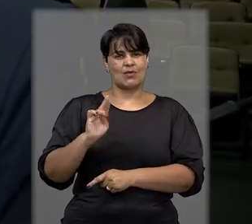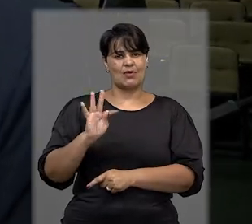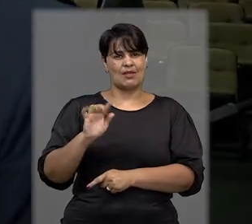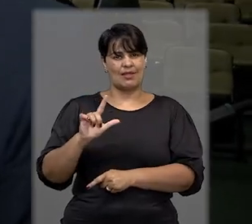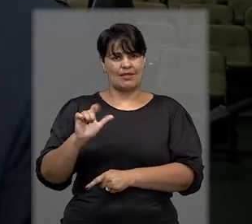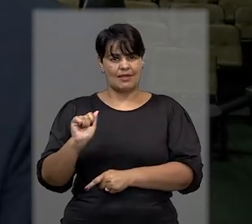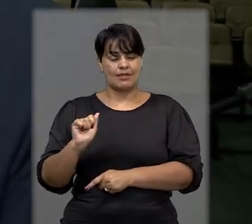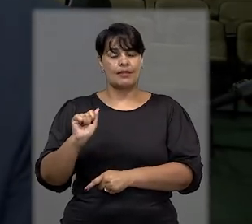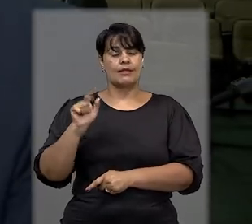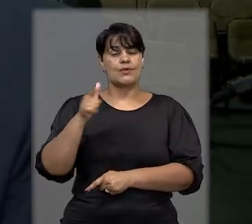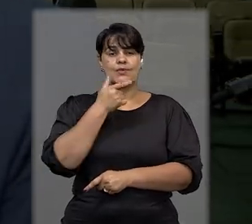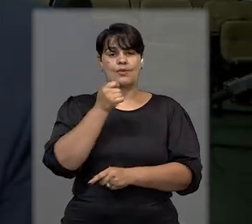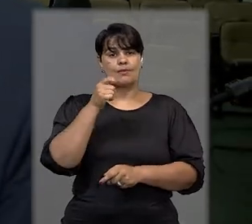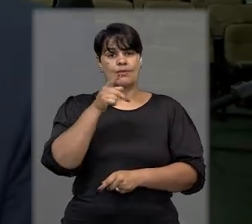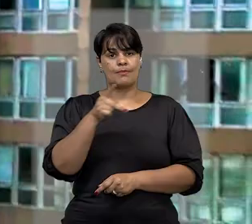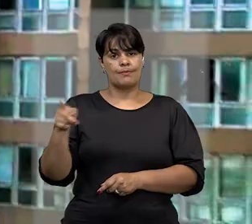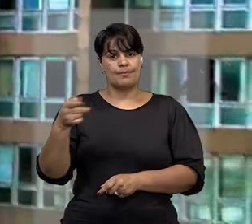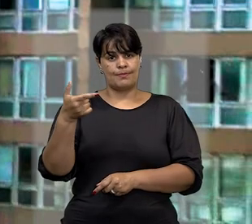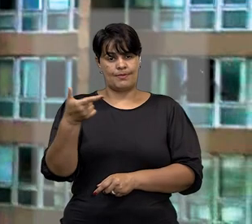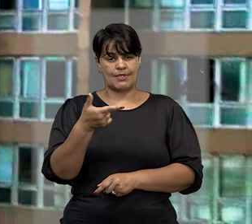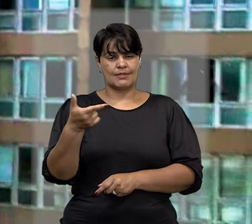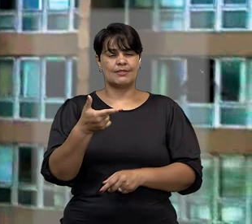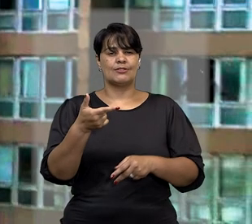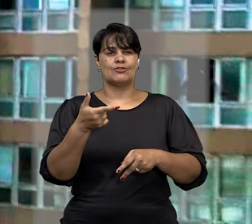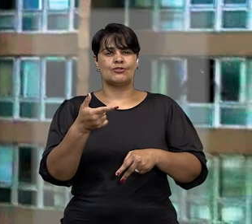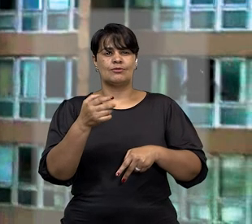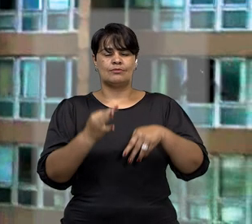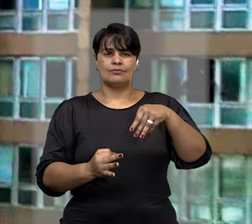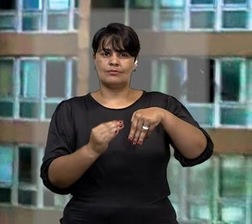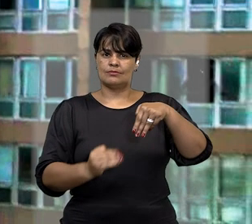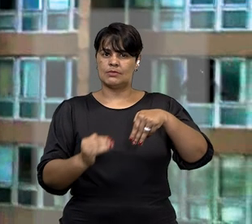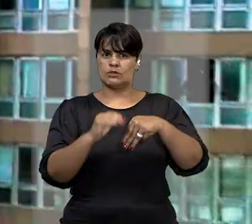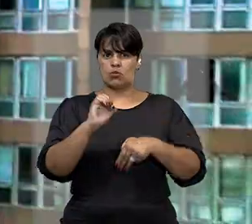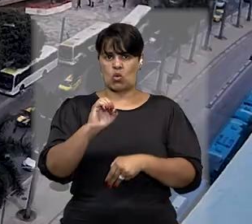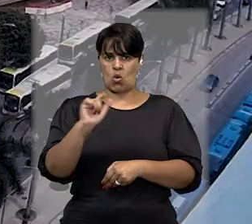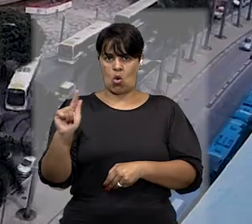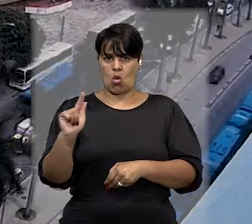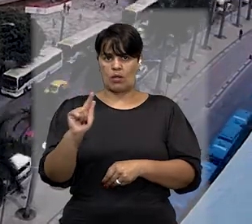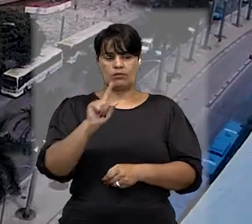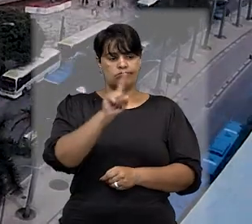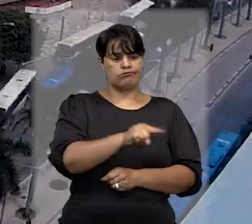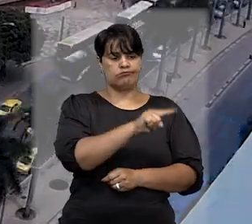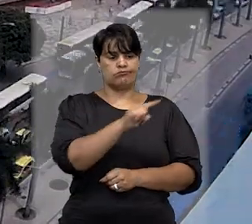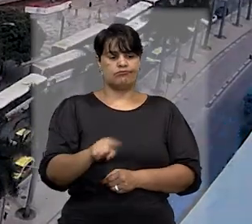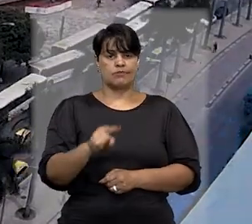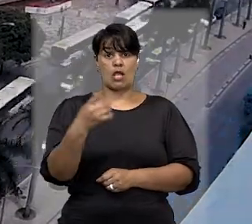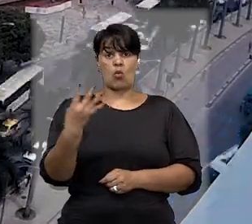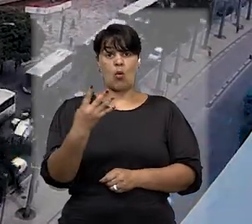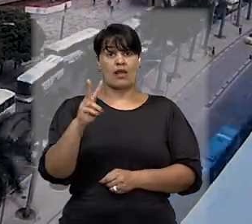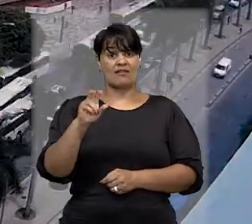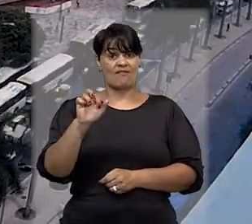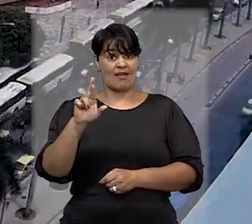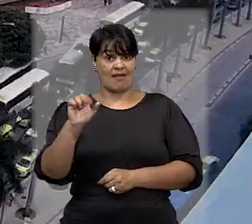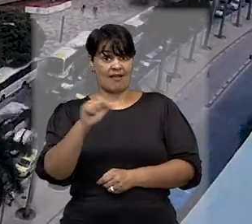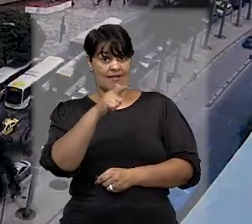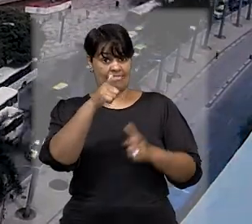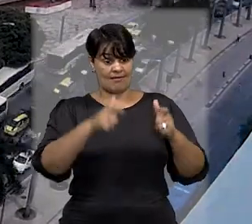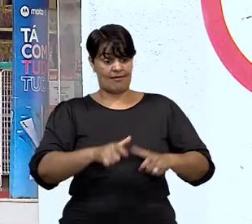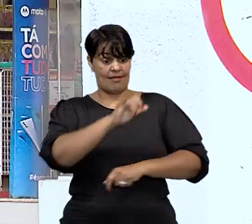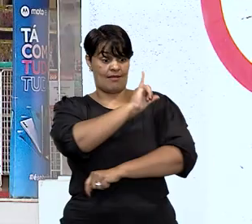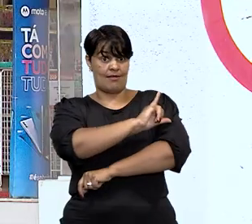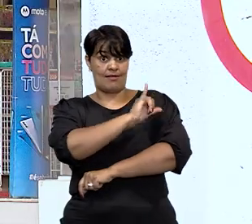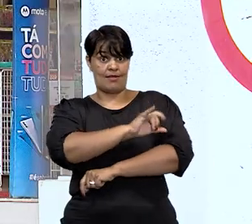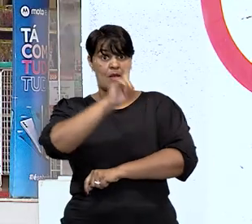Fernandes, no exercício da presidência, suspendeu decisão da 4ª Vara Empresarial do Rio de Janeiro, que havia determinado a reversão